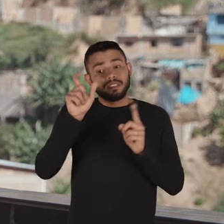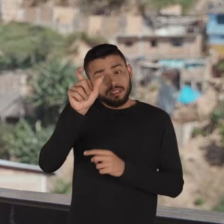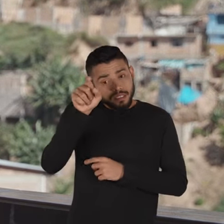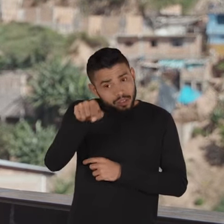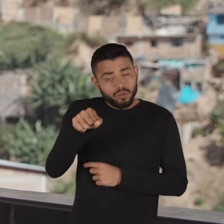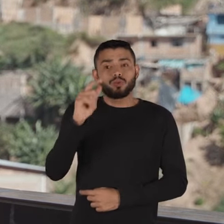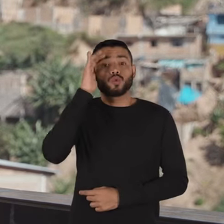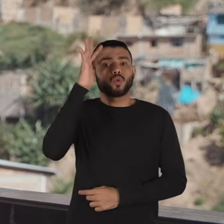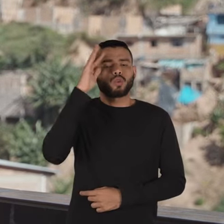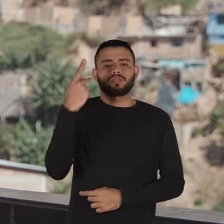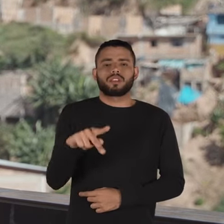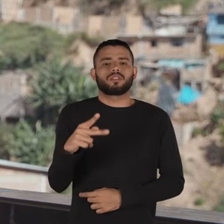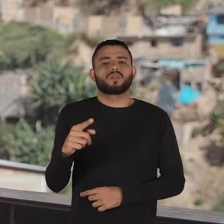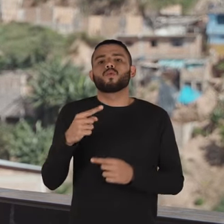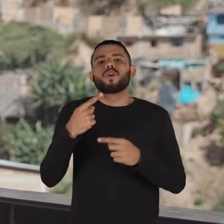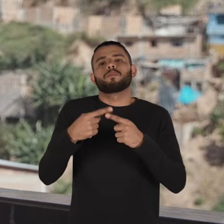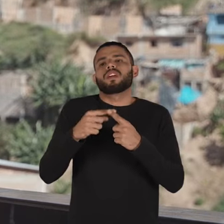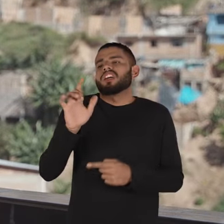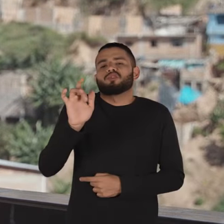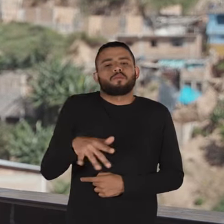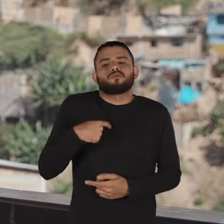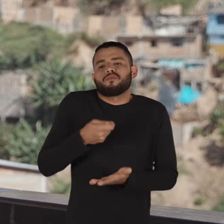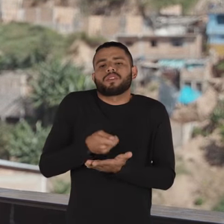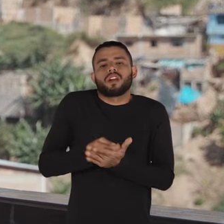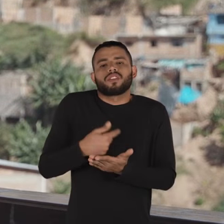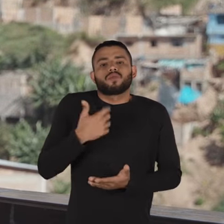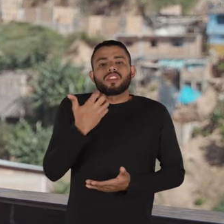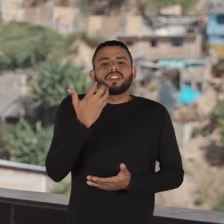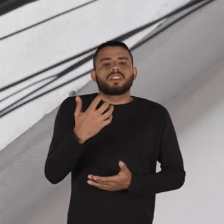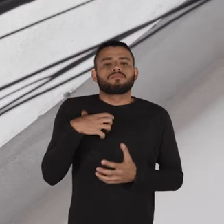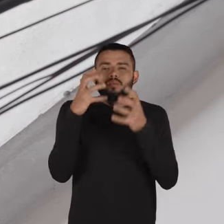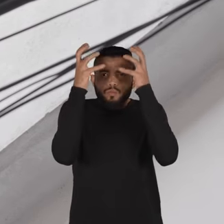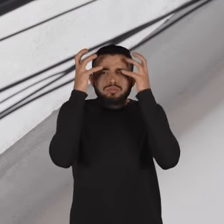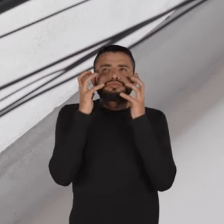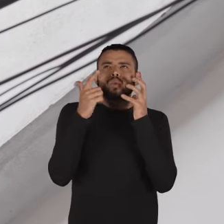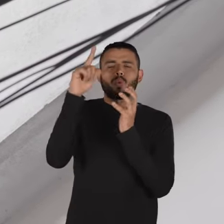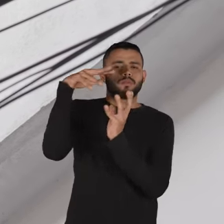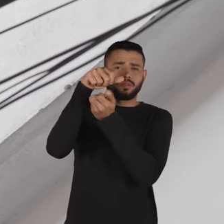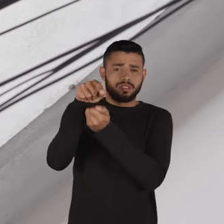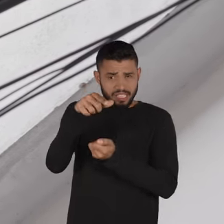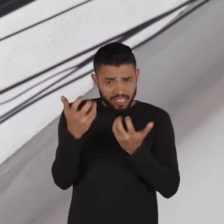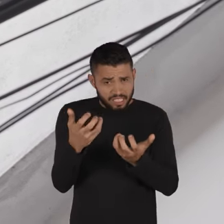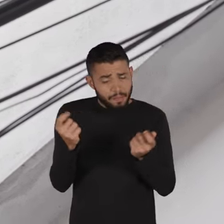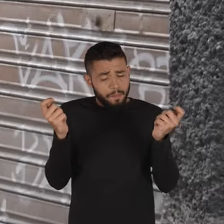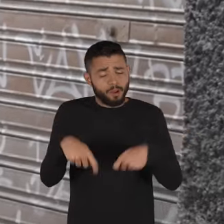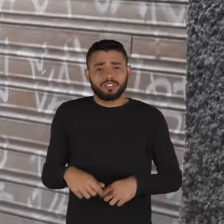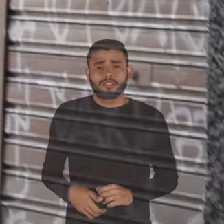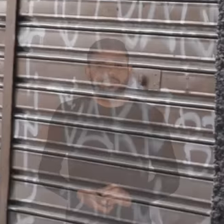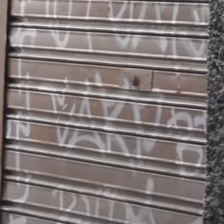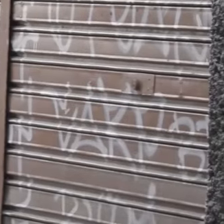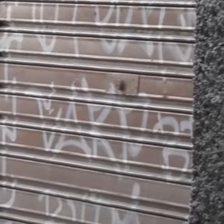seja o seu sonho, sabe? Não que você está ali porque sobrou, porque na verdade você queria ser astronauta. Se você quiser ser astronauta, vamos ser astronautas.